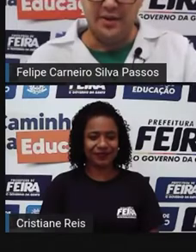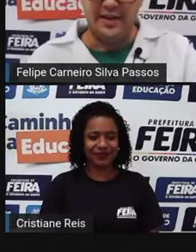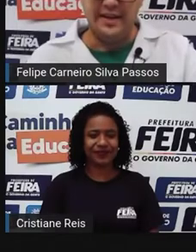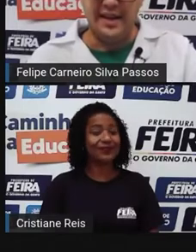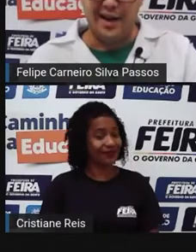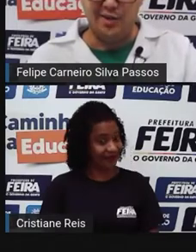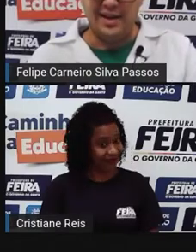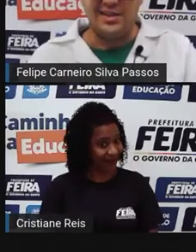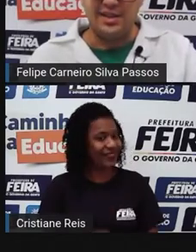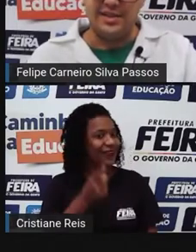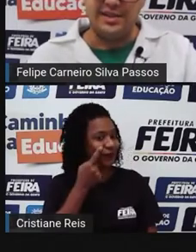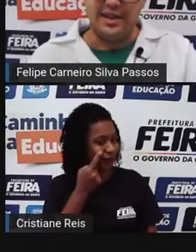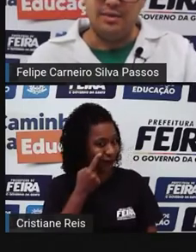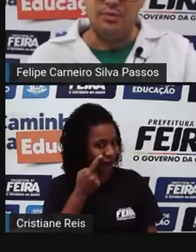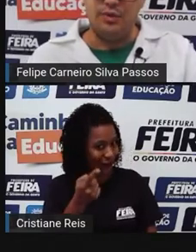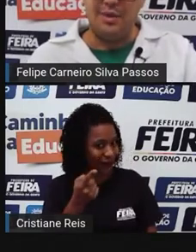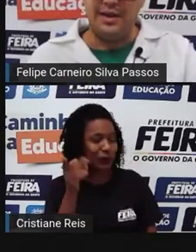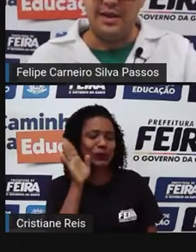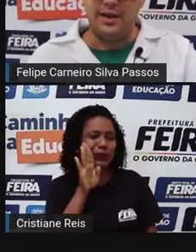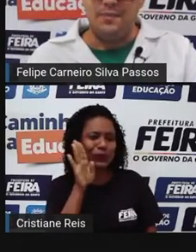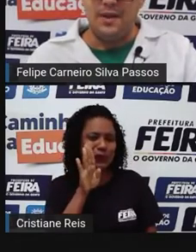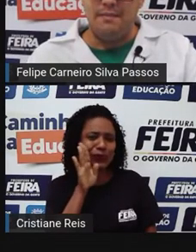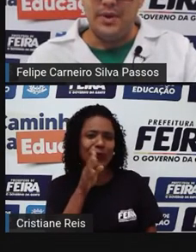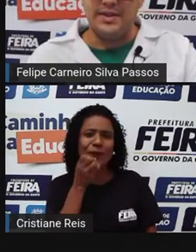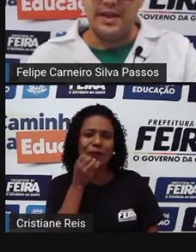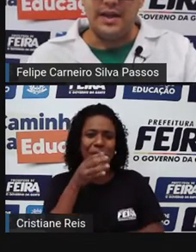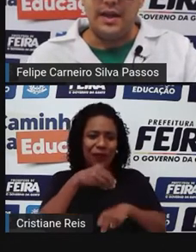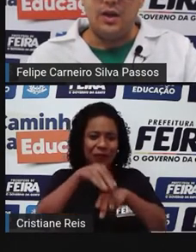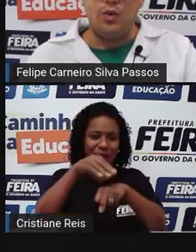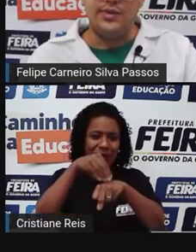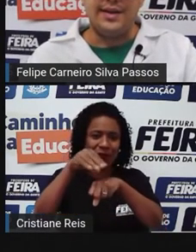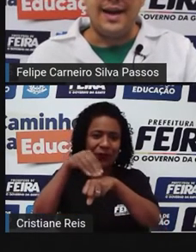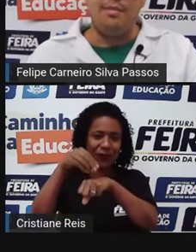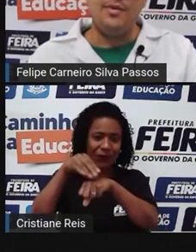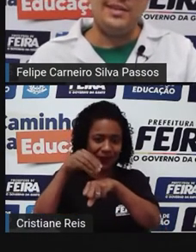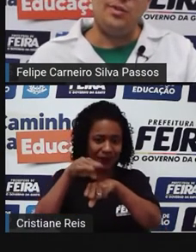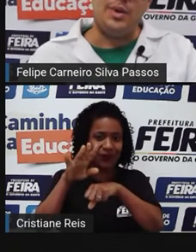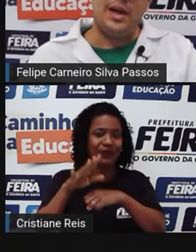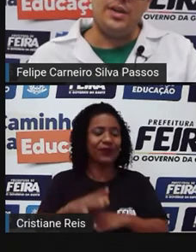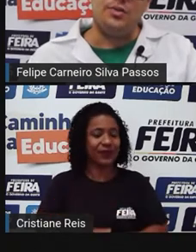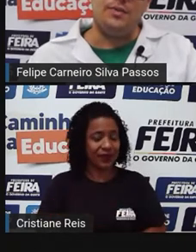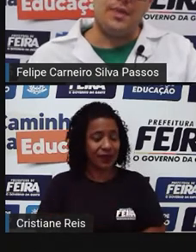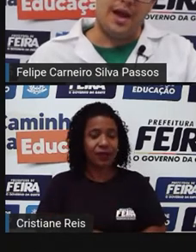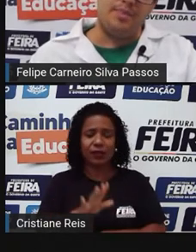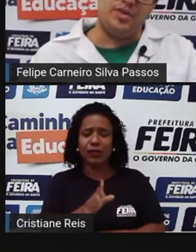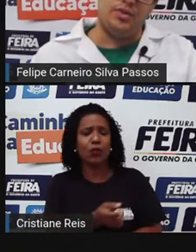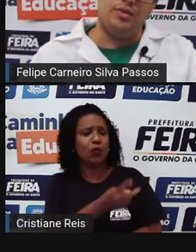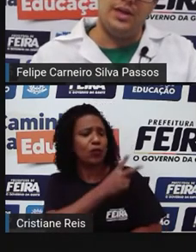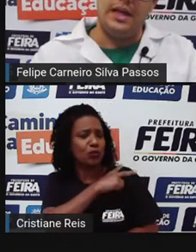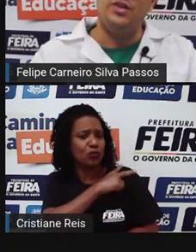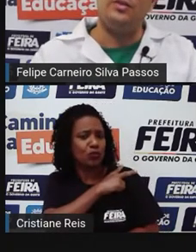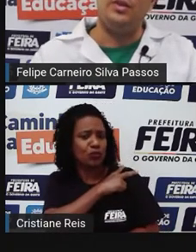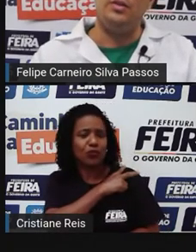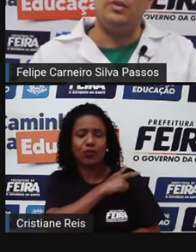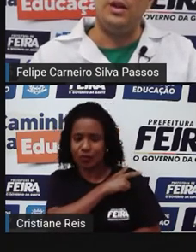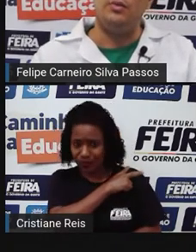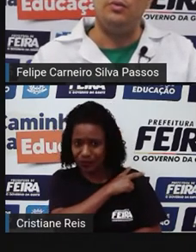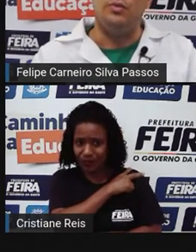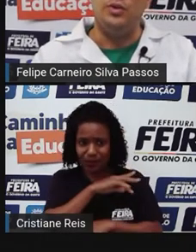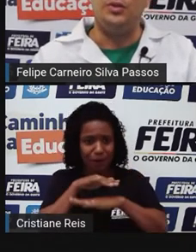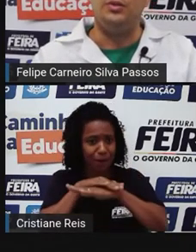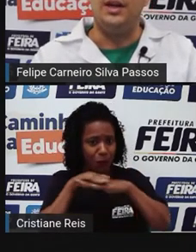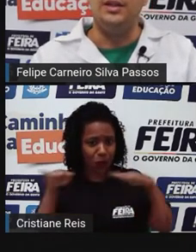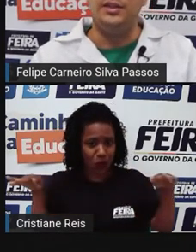Viram aí? Legal, né? As dicas dela. Muito bacana. Pois é. Quando acaba o ensino médio, a pessoa, aquele indivíduo,